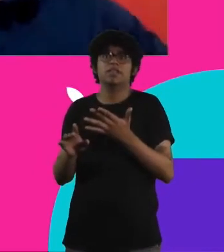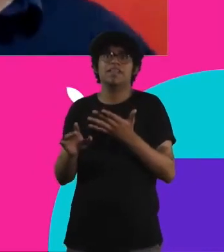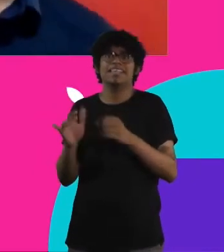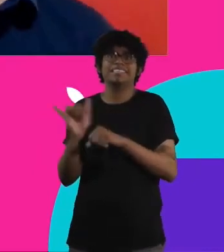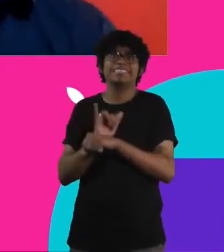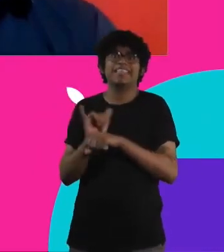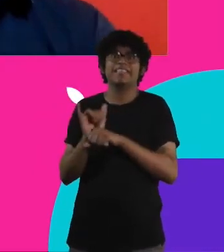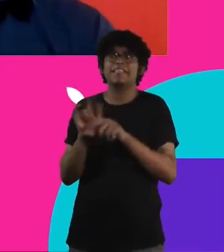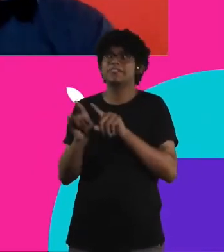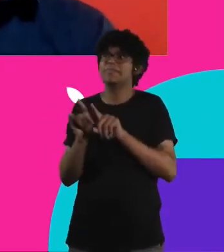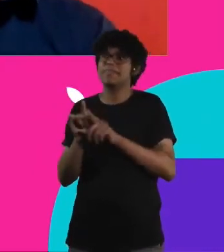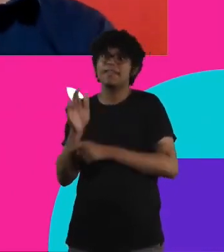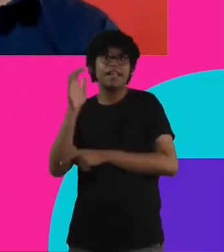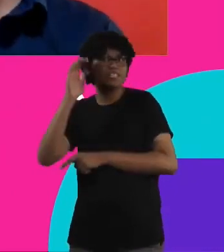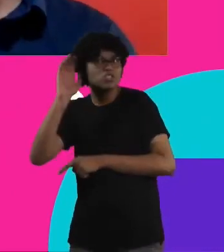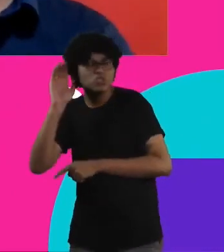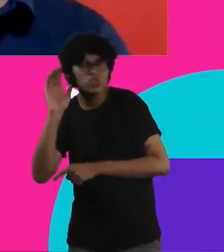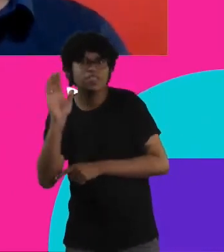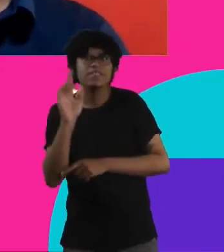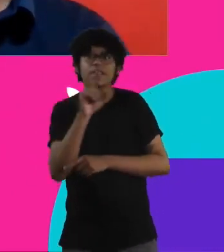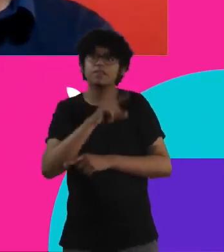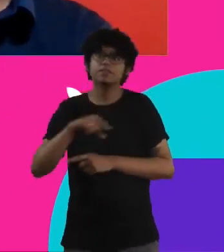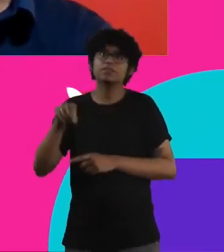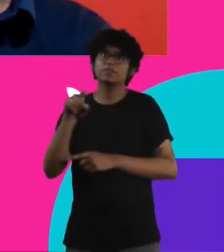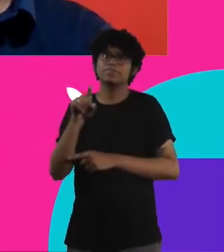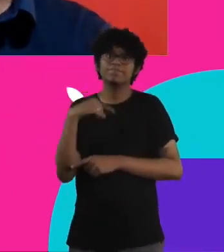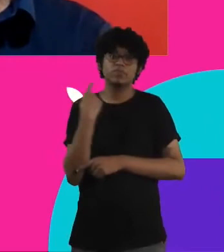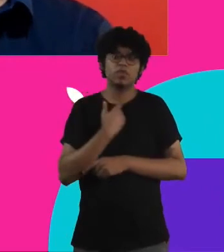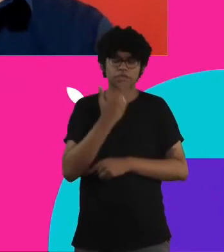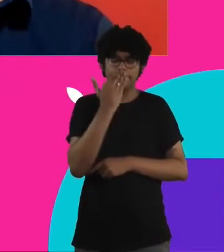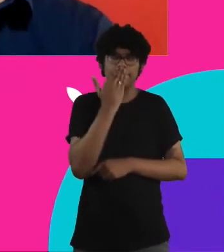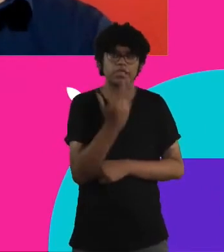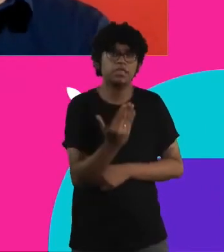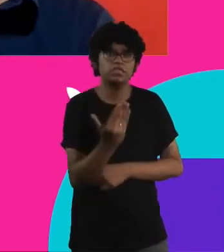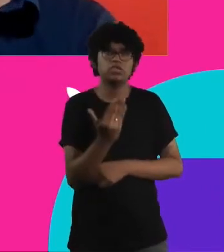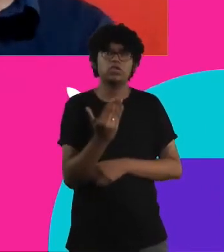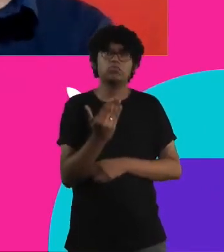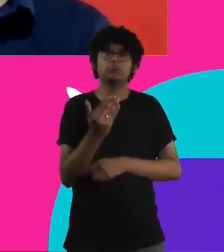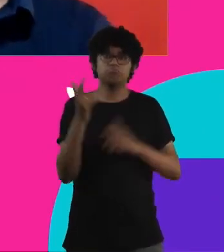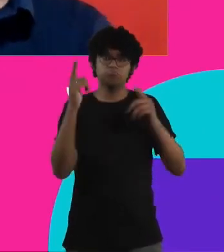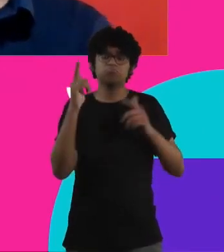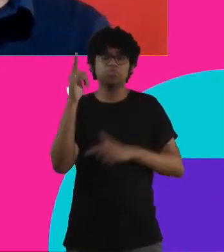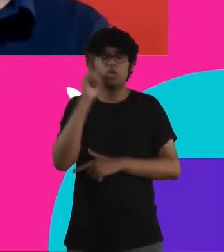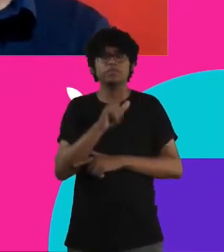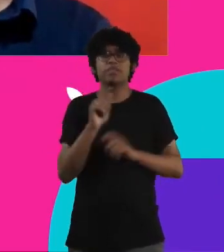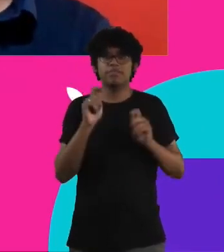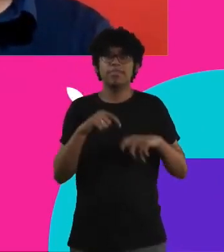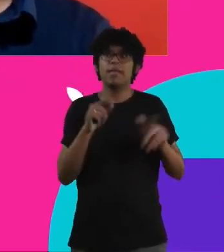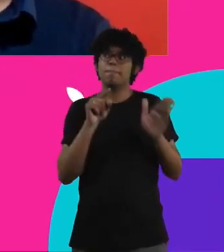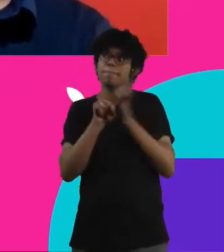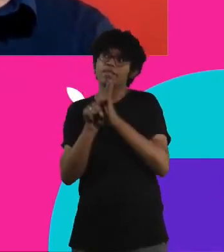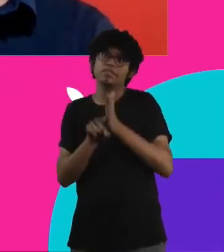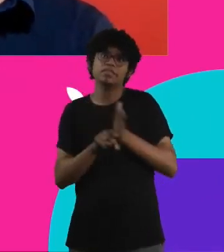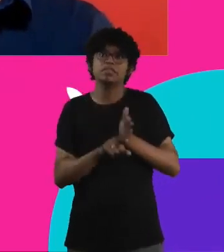escuta onde nós que estamos na linha de frente a gente consegue realizar e pesquisar um pouco o que a gente está